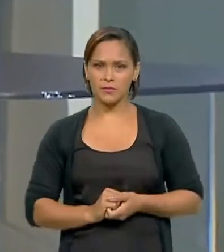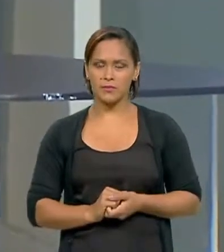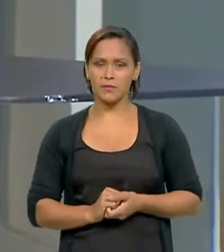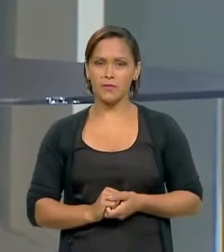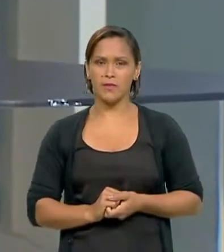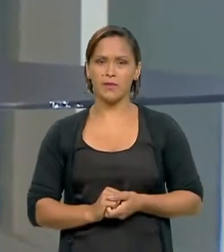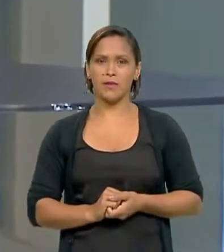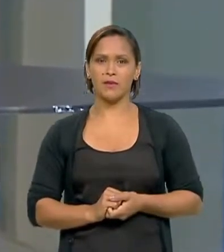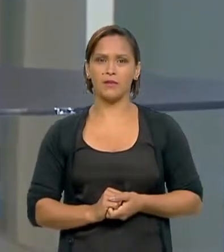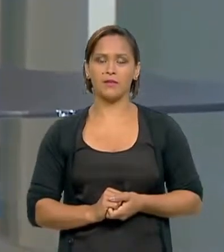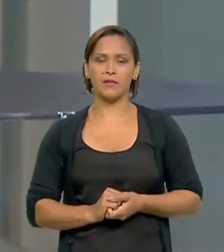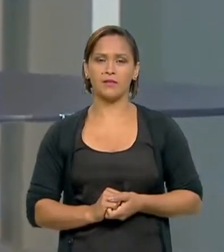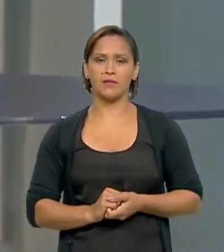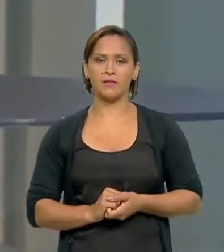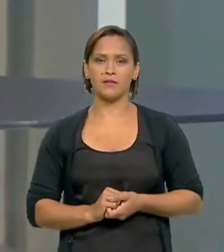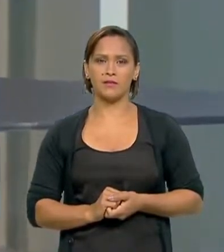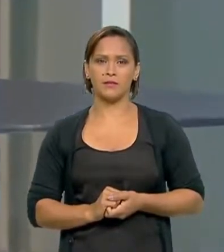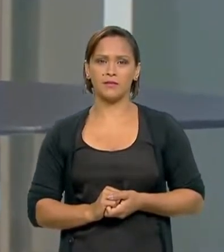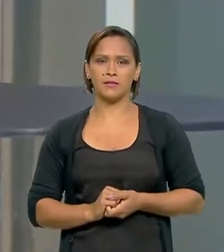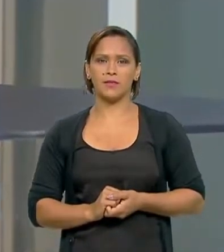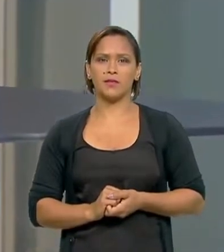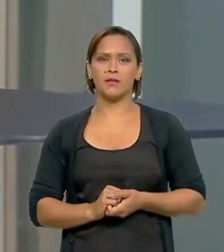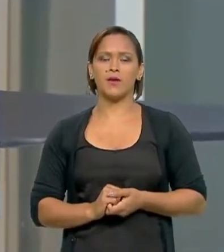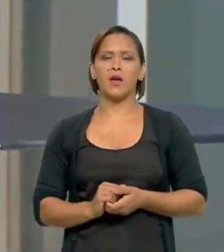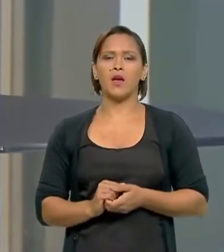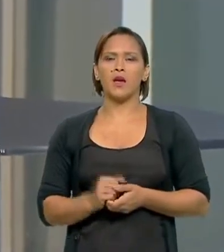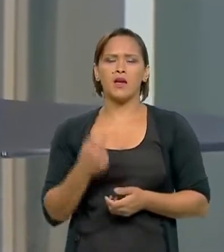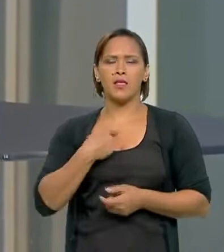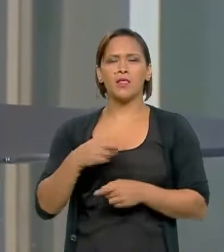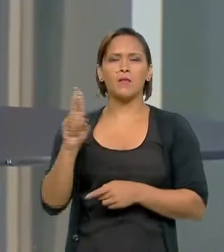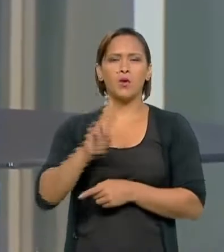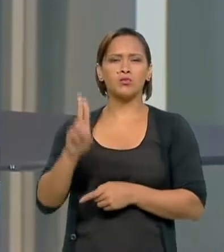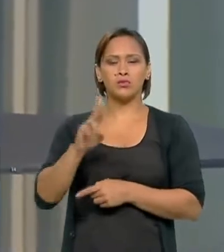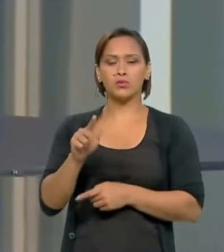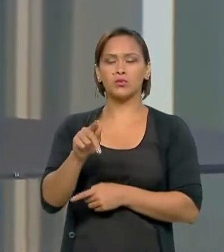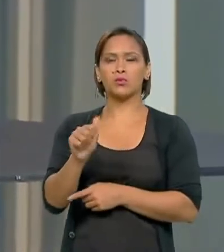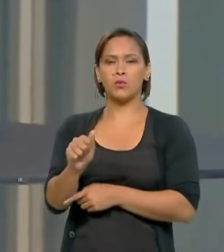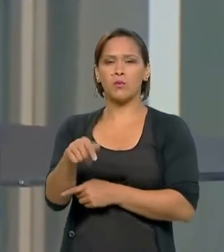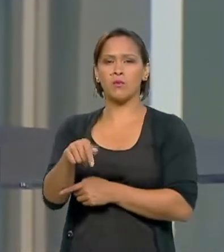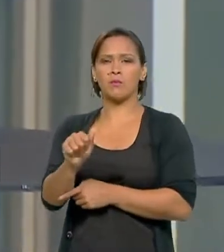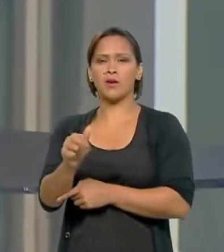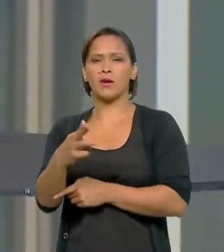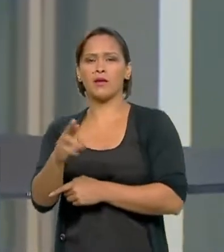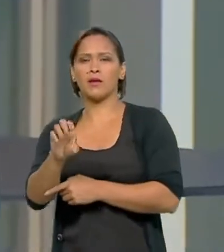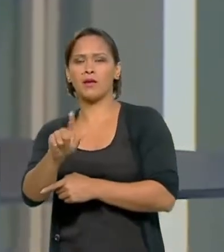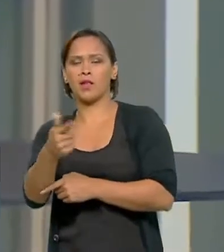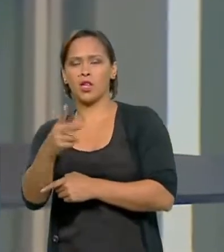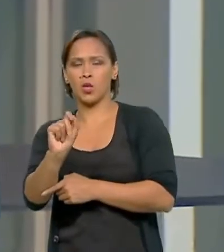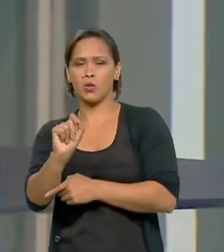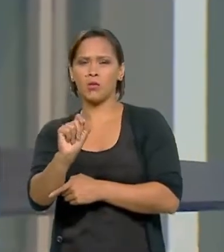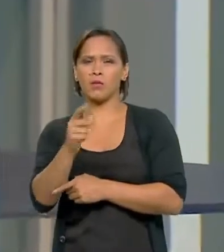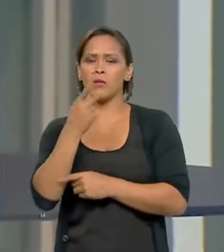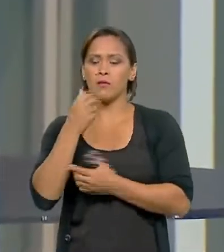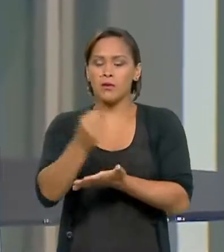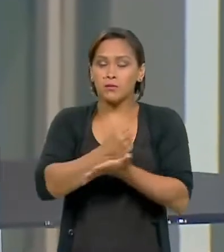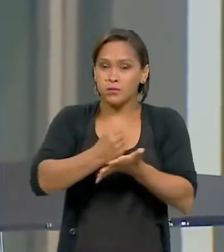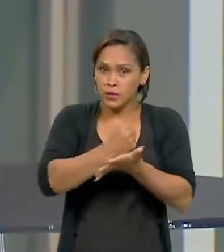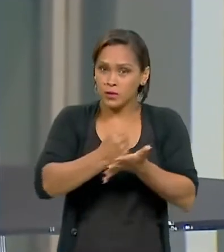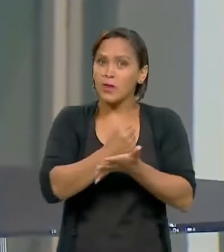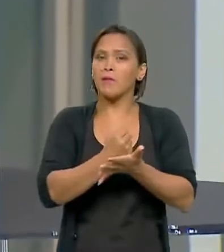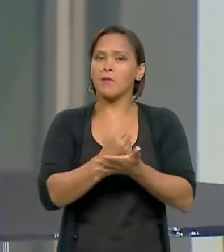uso do aparelho nuclear para os remédios, os fármacos.